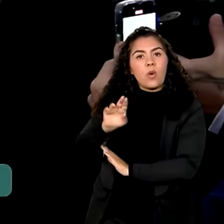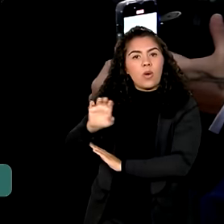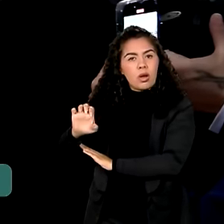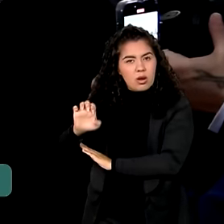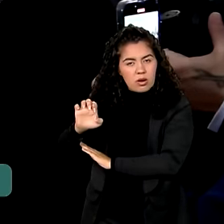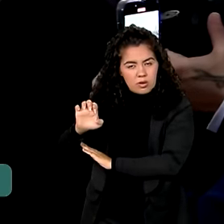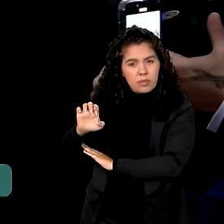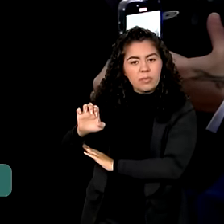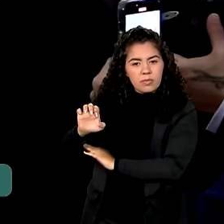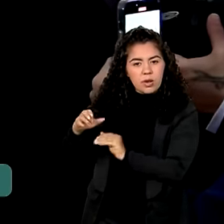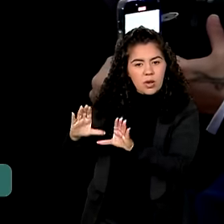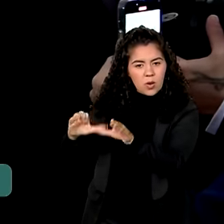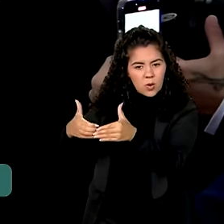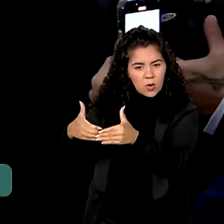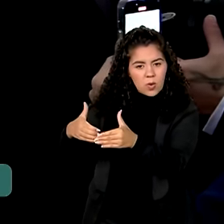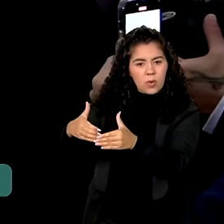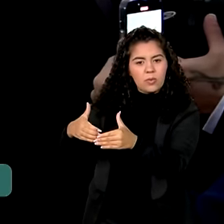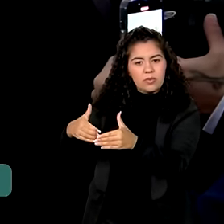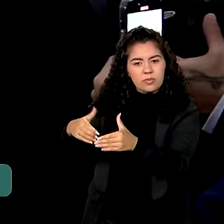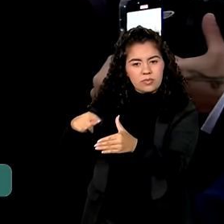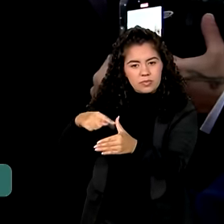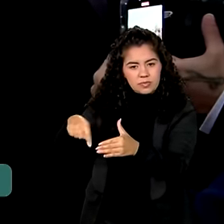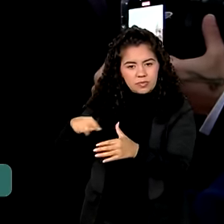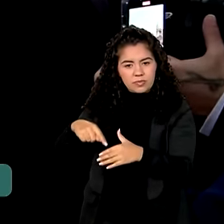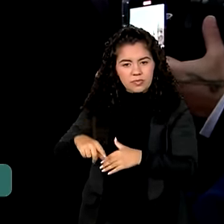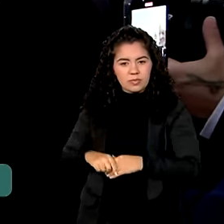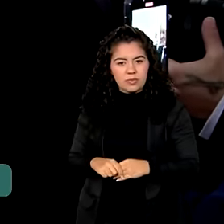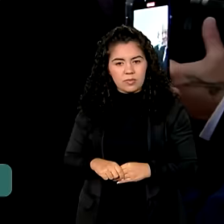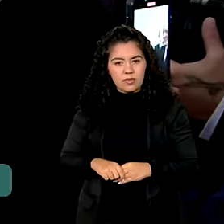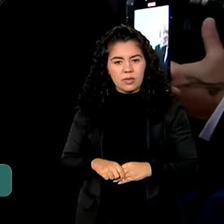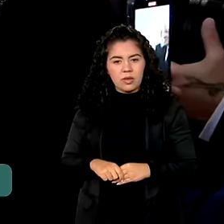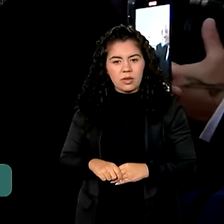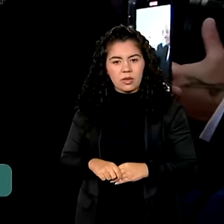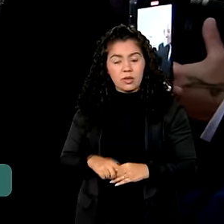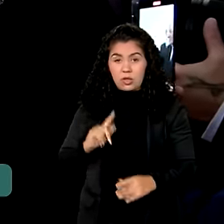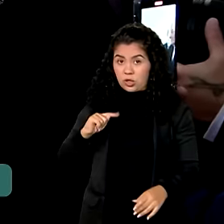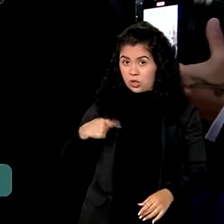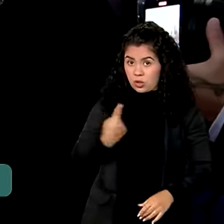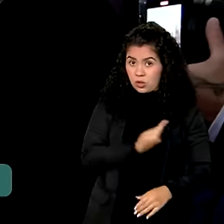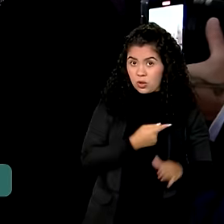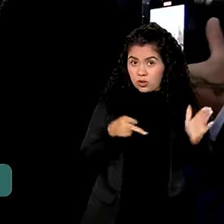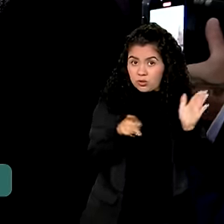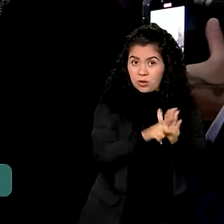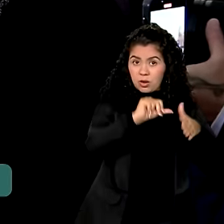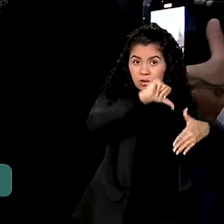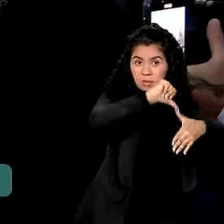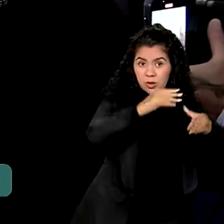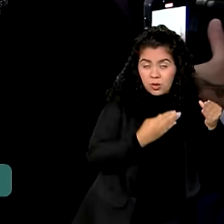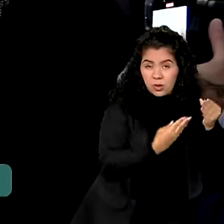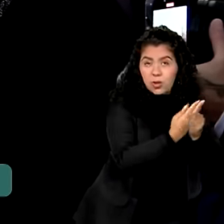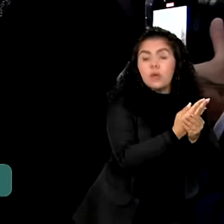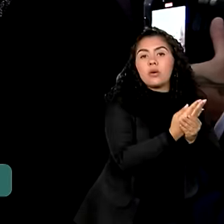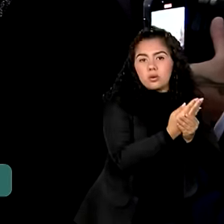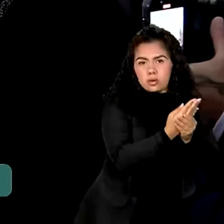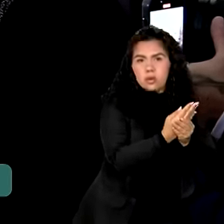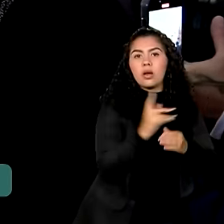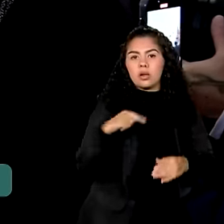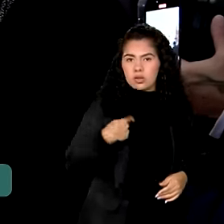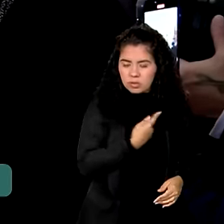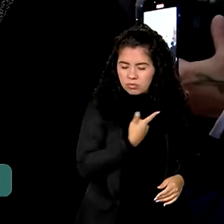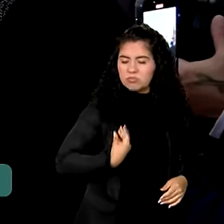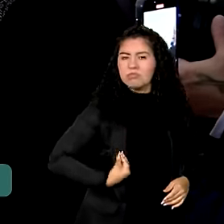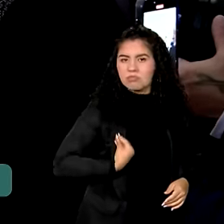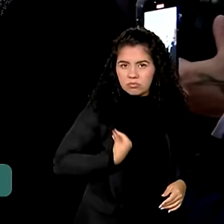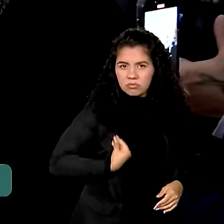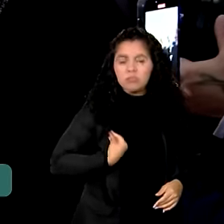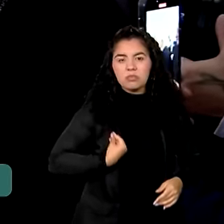nós do Mercosul estamos aptos